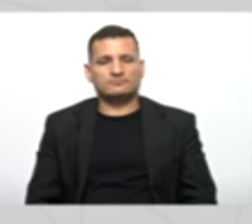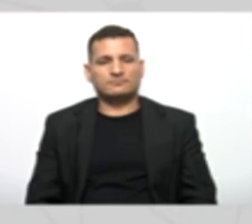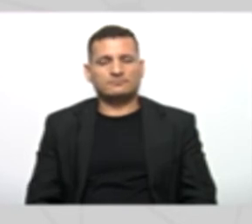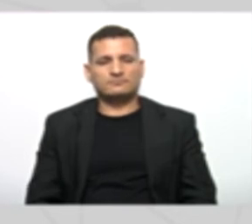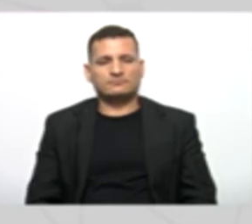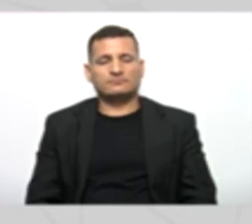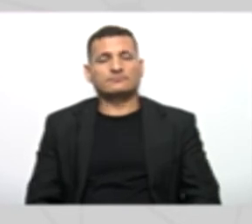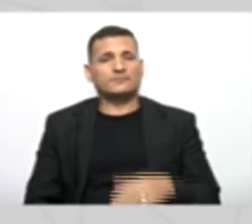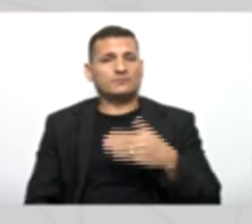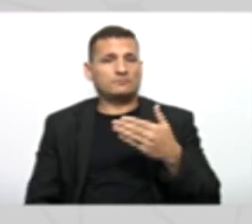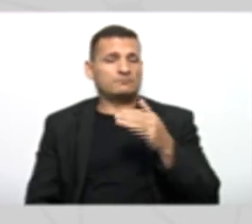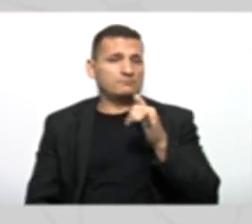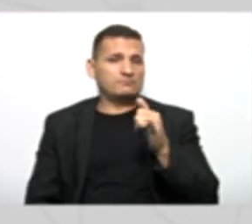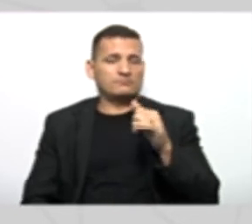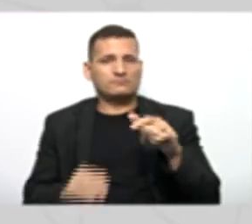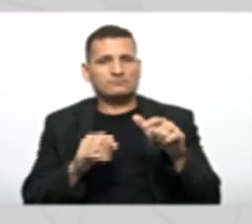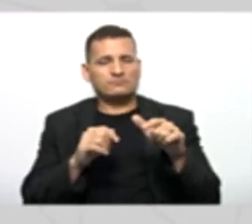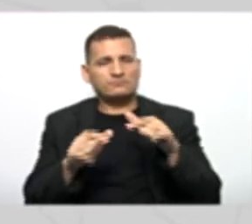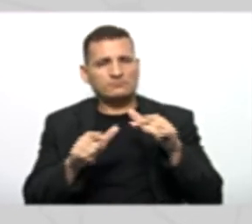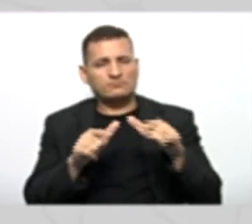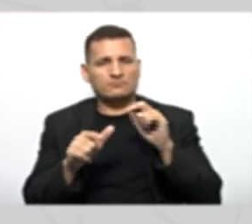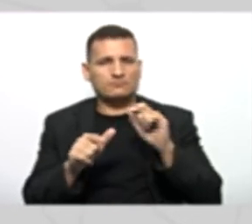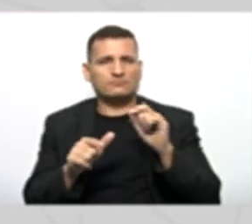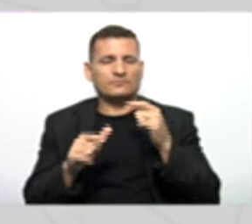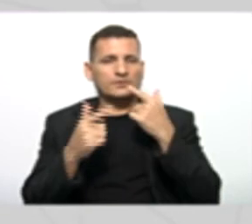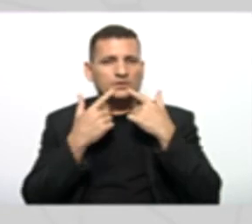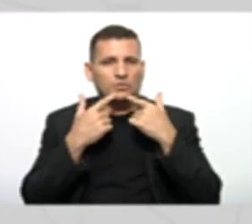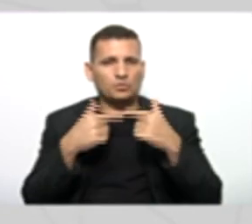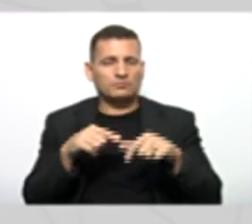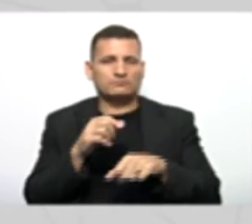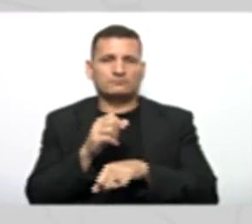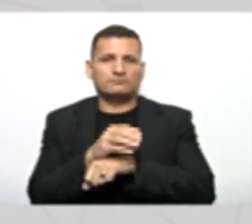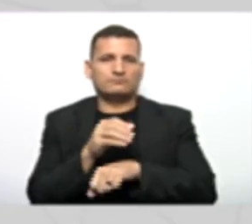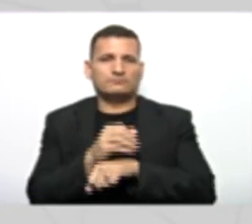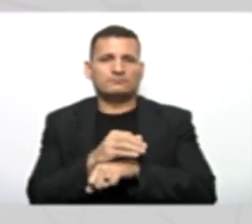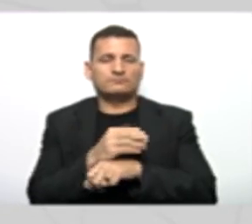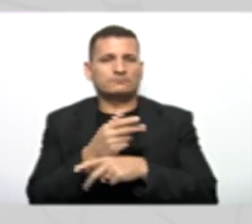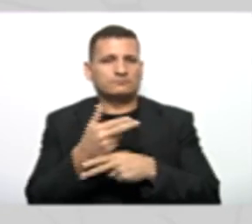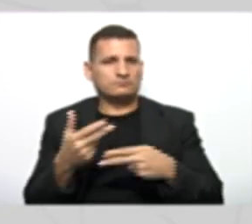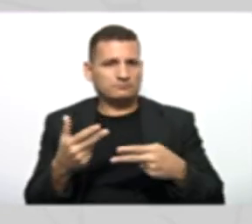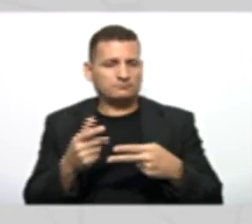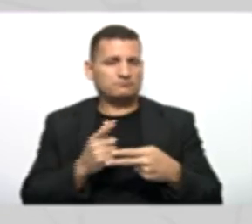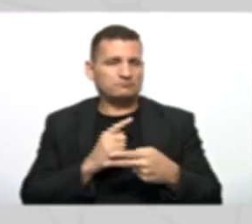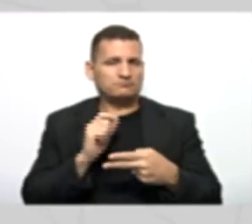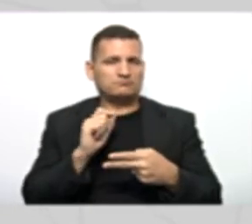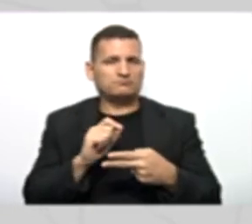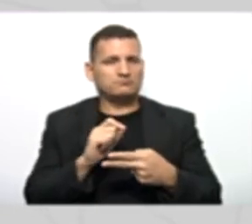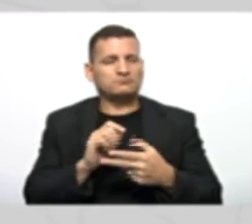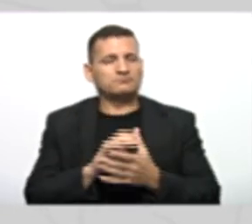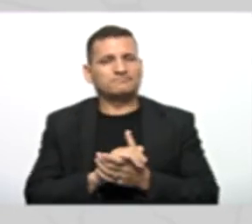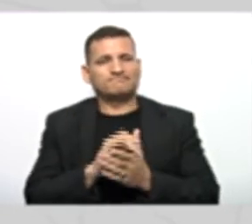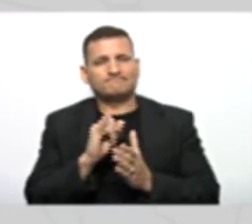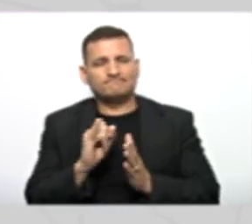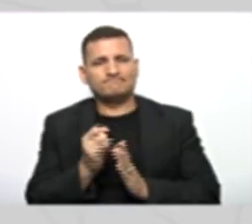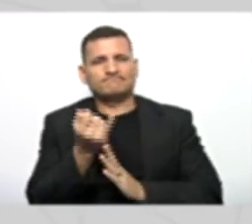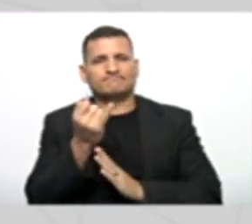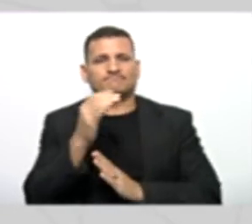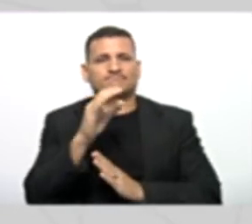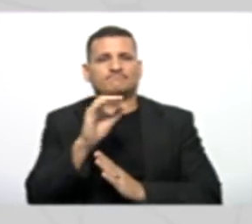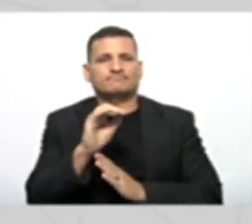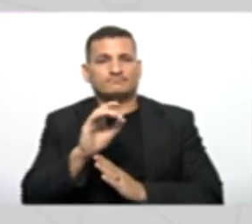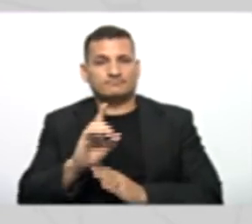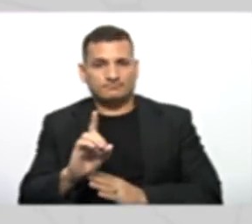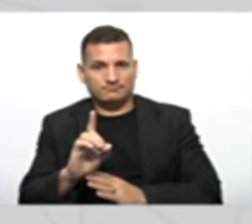Quando estamos trabalhando Com linguagens orientadas A objetos Temos uma grande vantagem Que é A reutilização De código